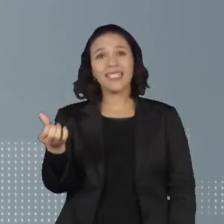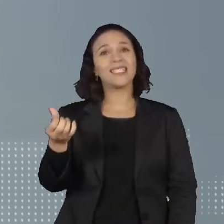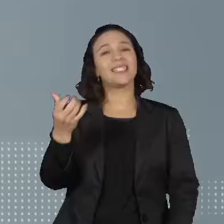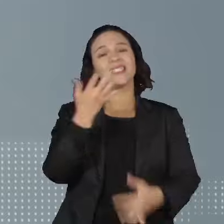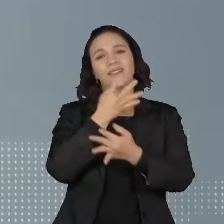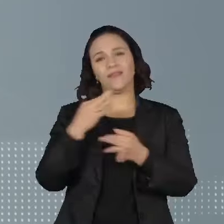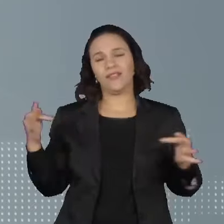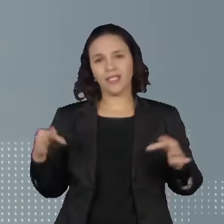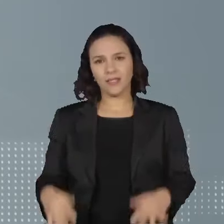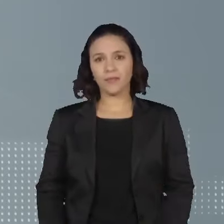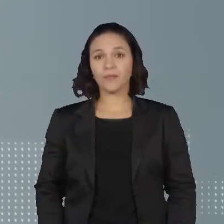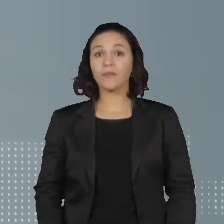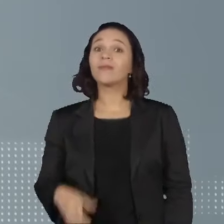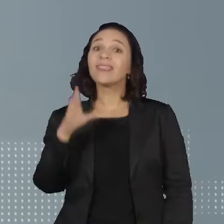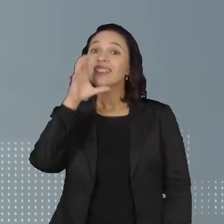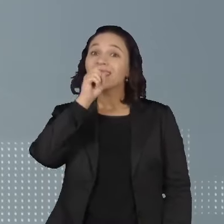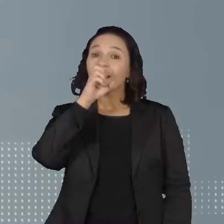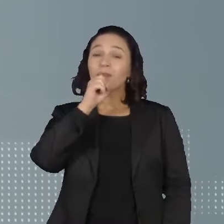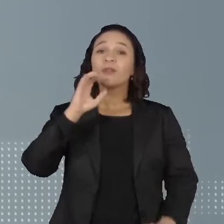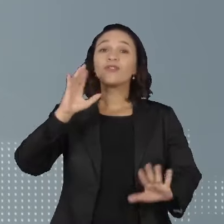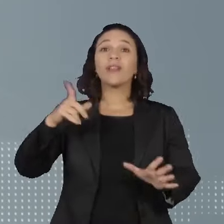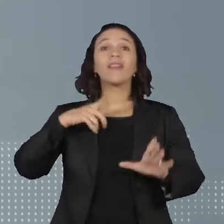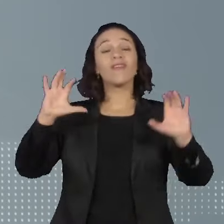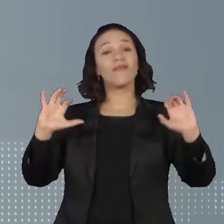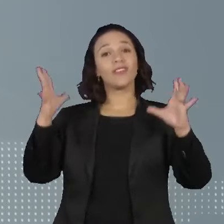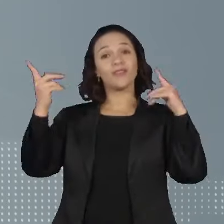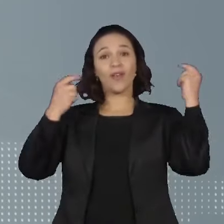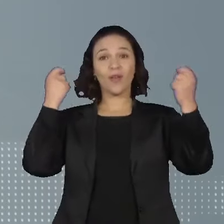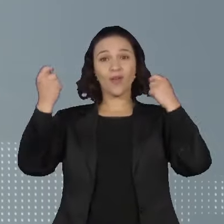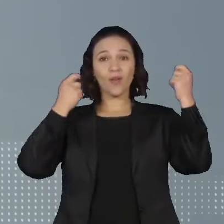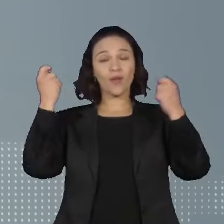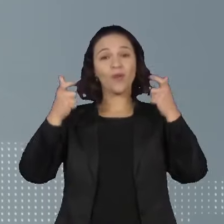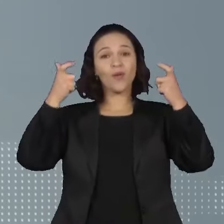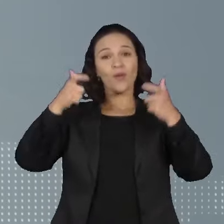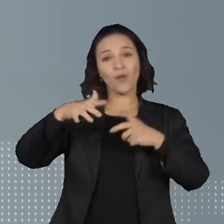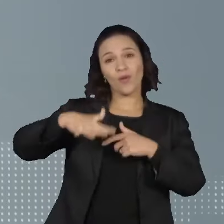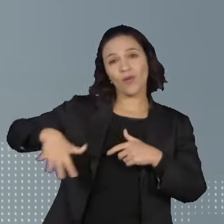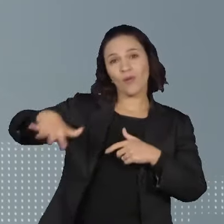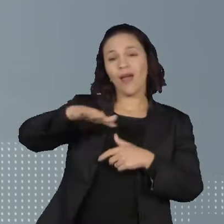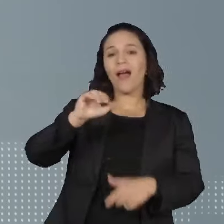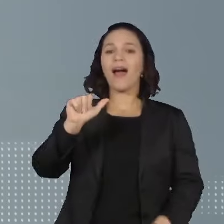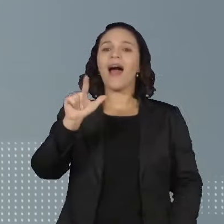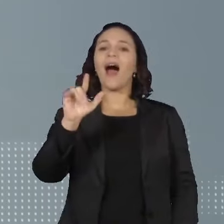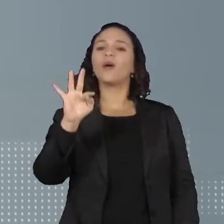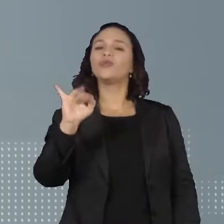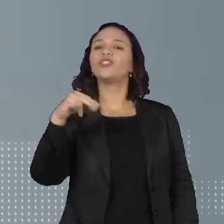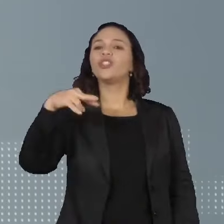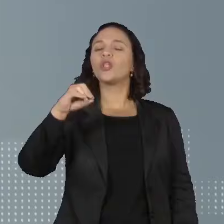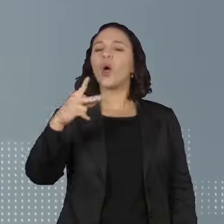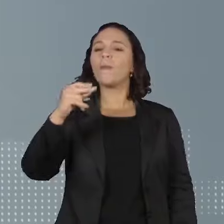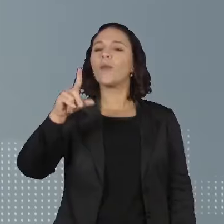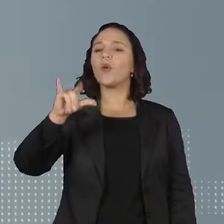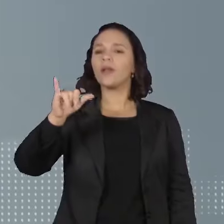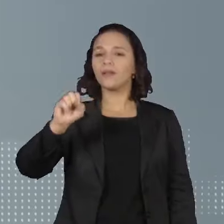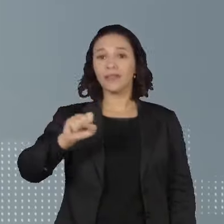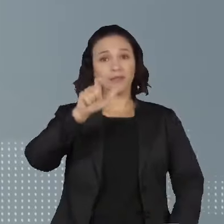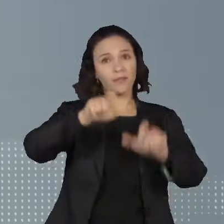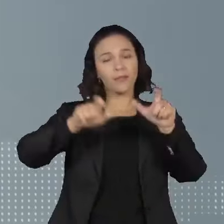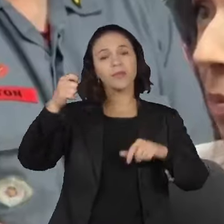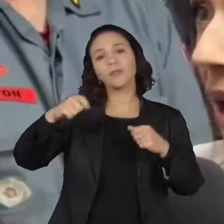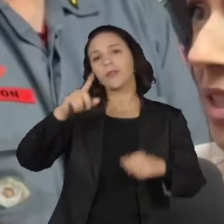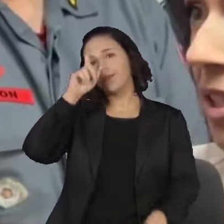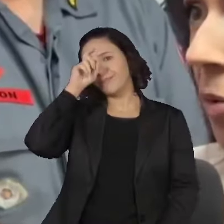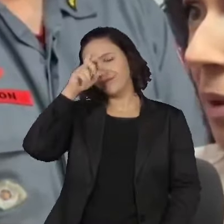feridas. No sábado, a fumaça alcançou um festival de música eletrônica no Vale das Grutas, em Altinópolis. Os participantes precisaram de atendimento